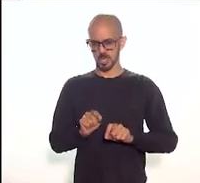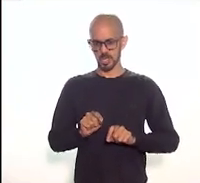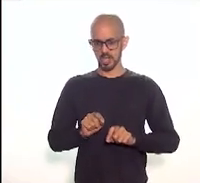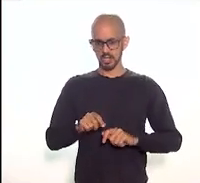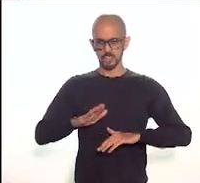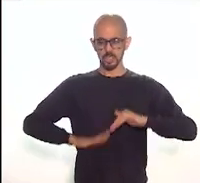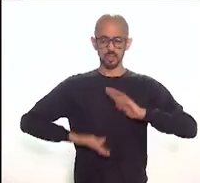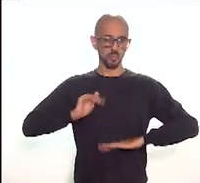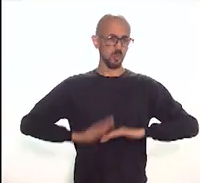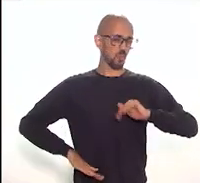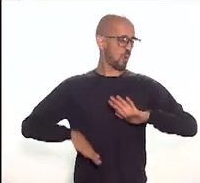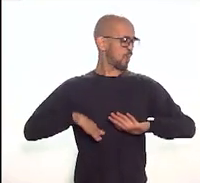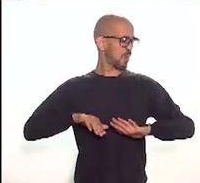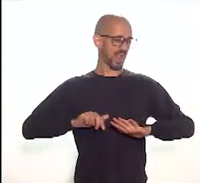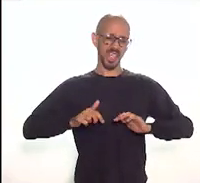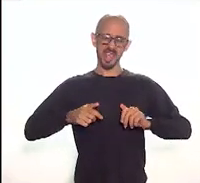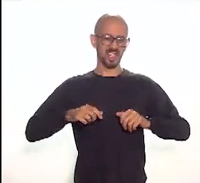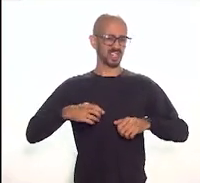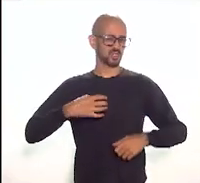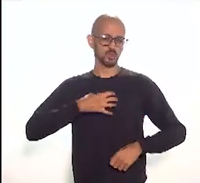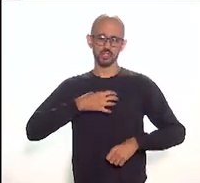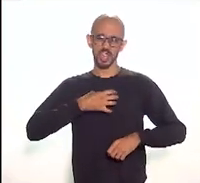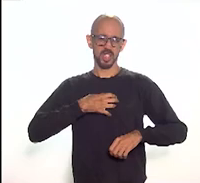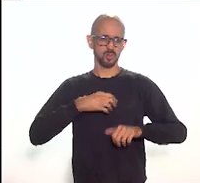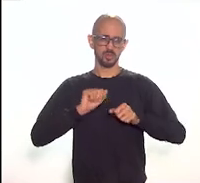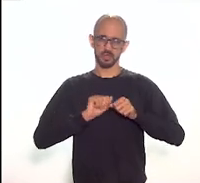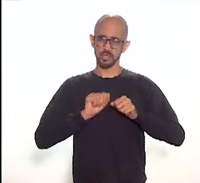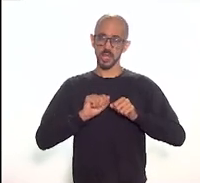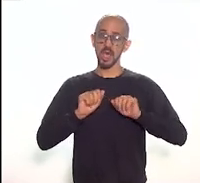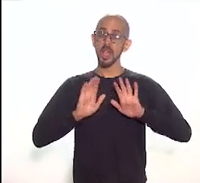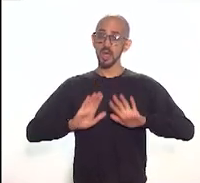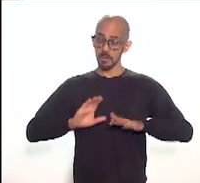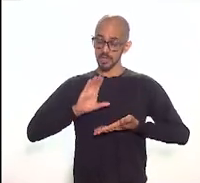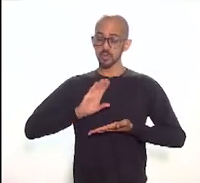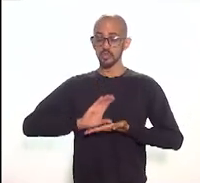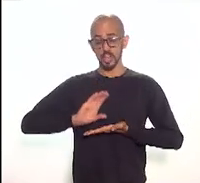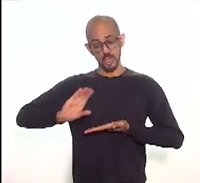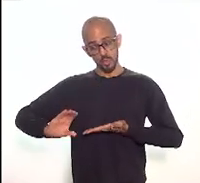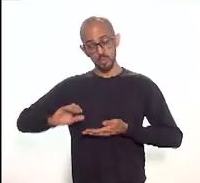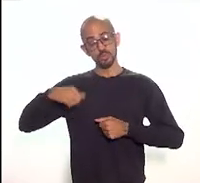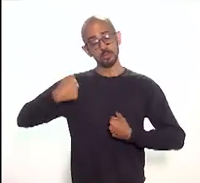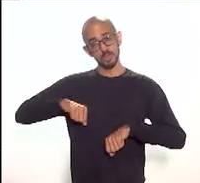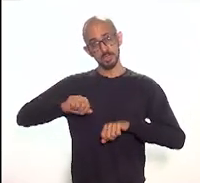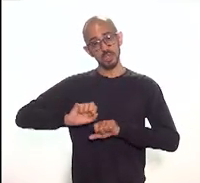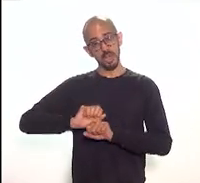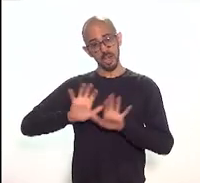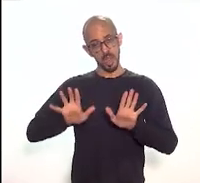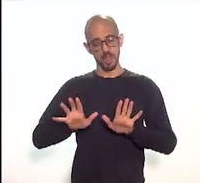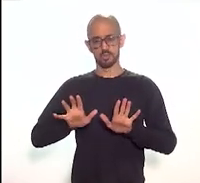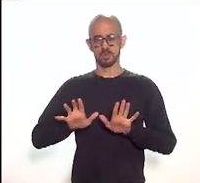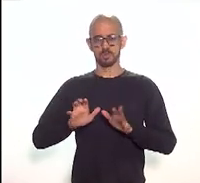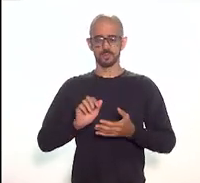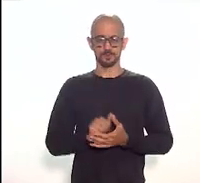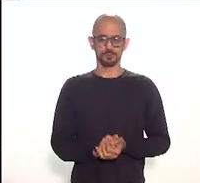da forma que ela vier a acontecer que esses recursos estejam muito bem clarificados por exemplo no